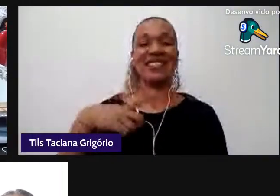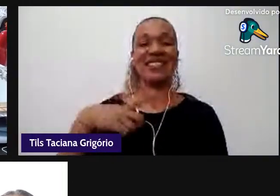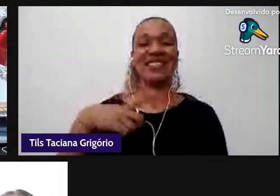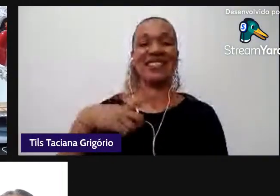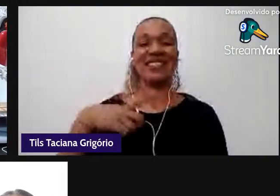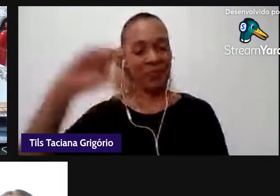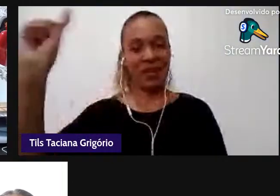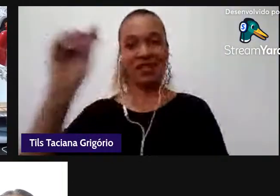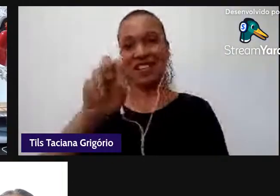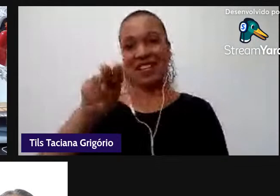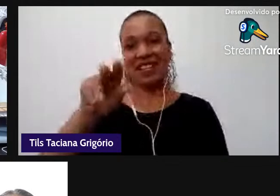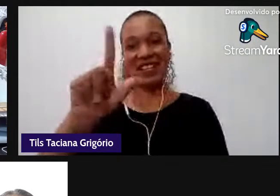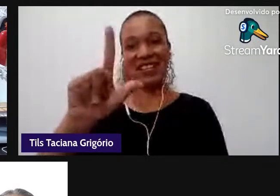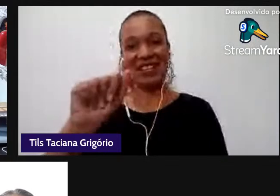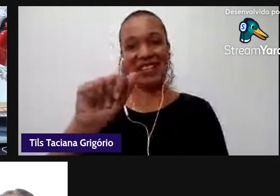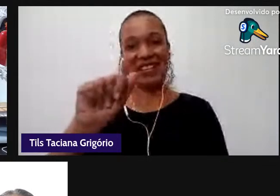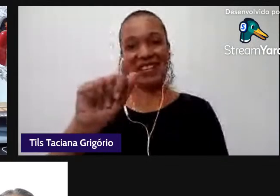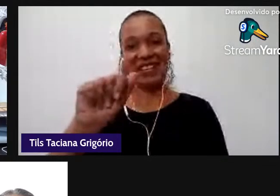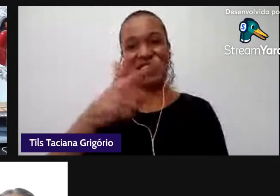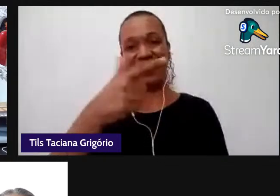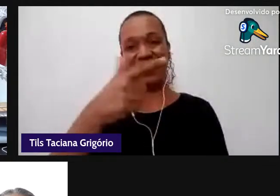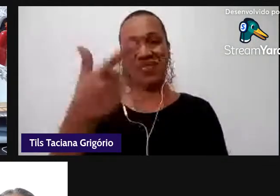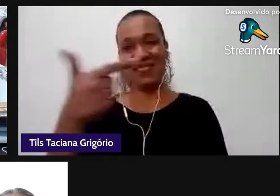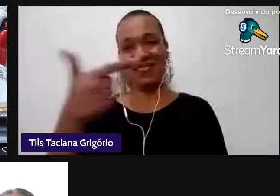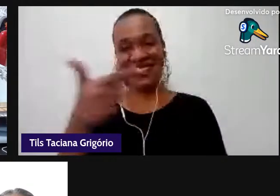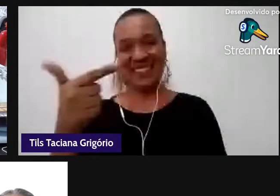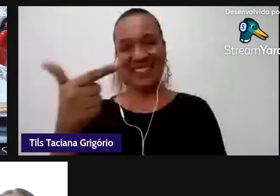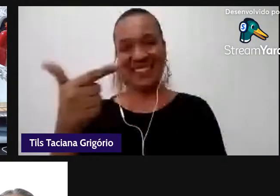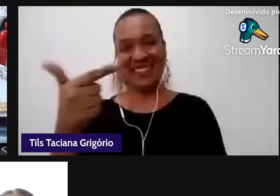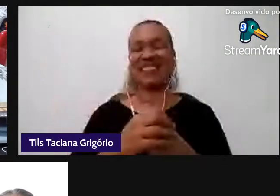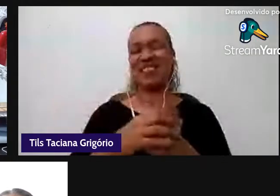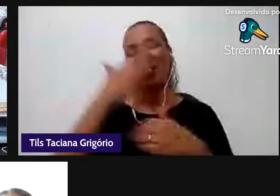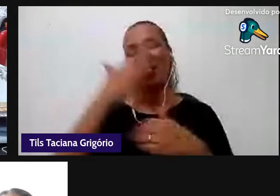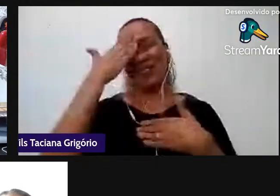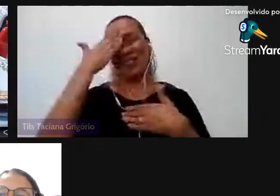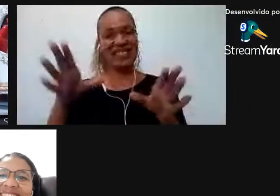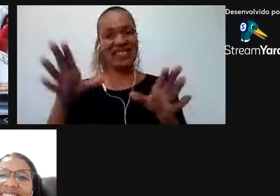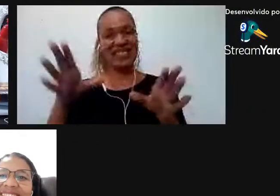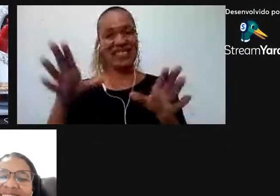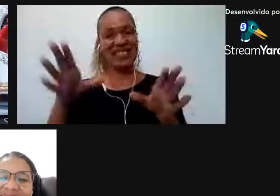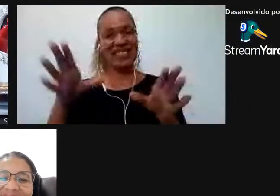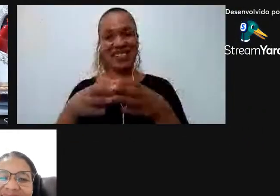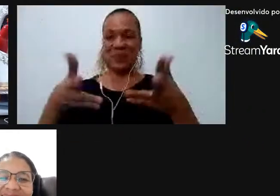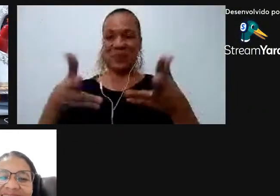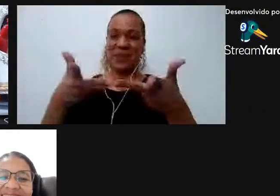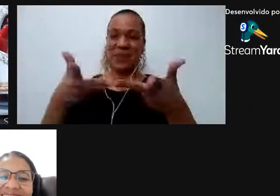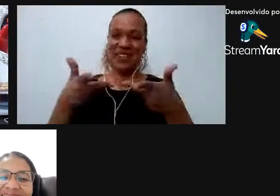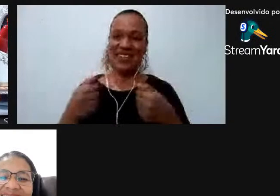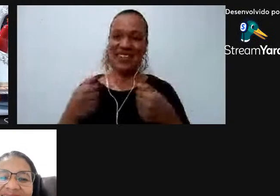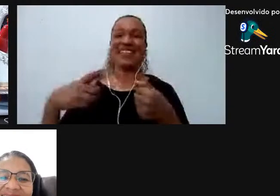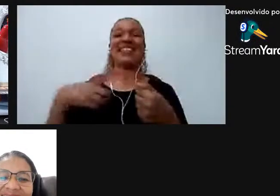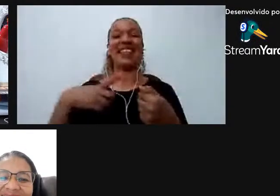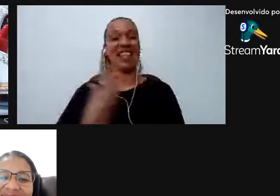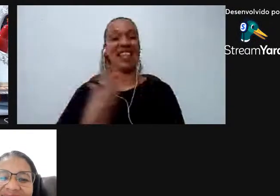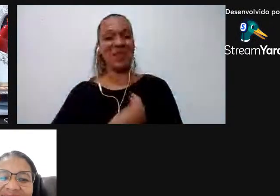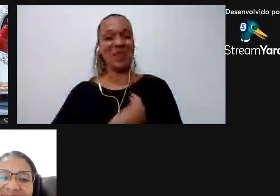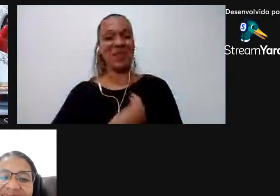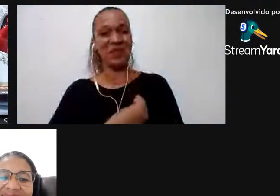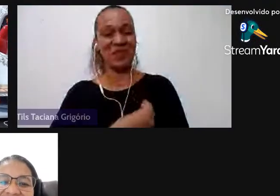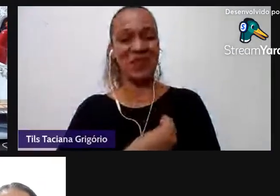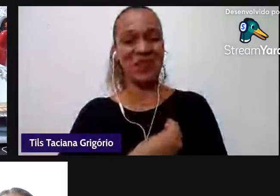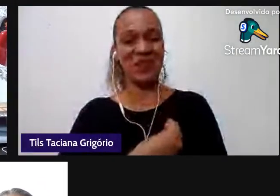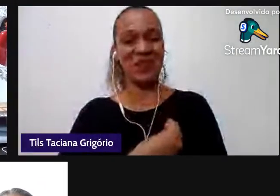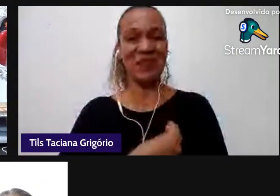maravilhoso a Cirlei citou alguns aqui né que estão aqui por trás né que estão nos bastidores muito